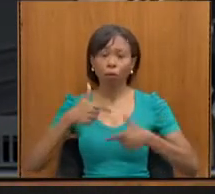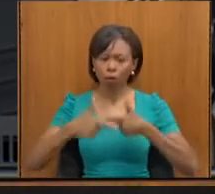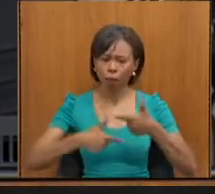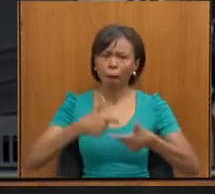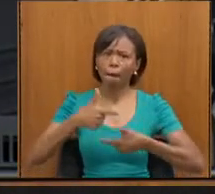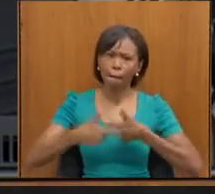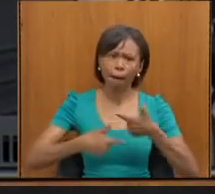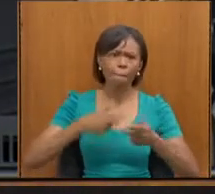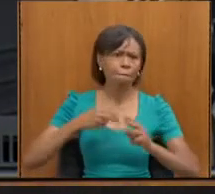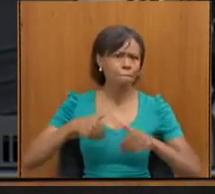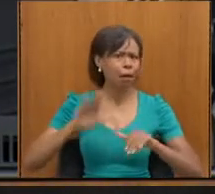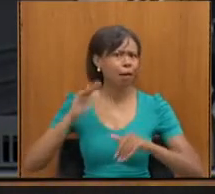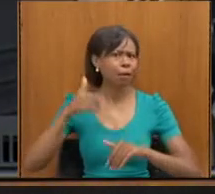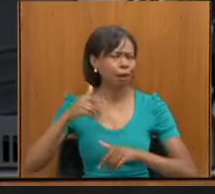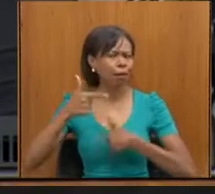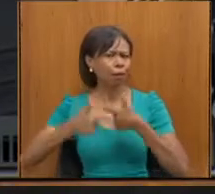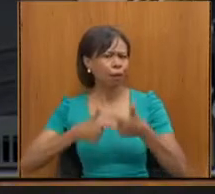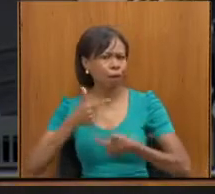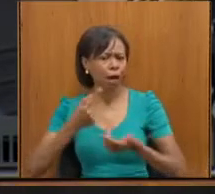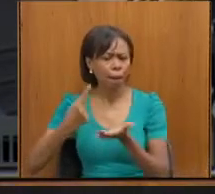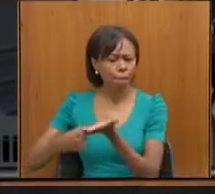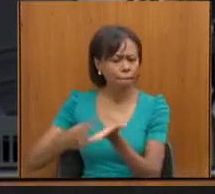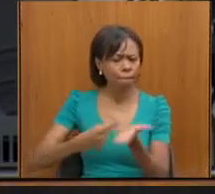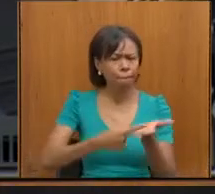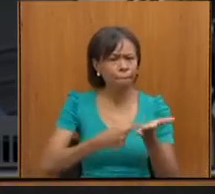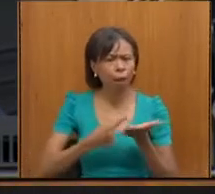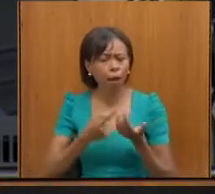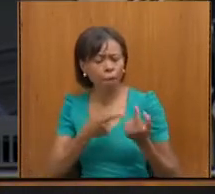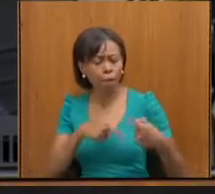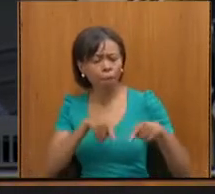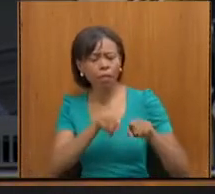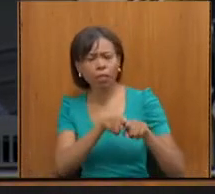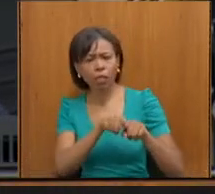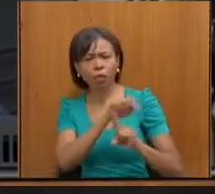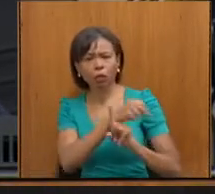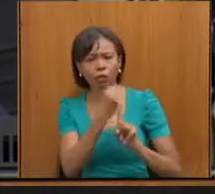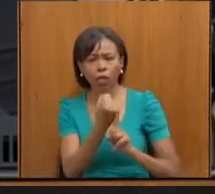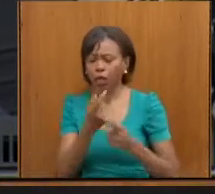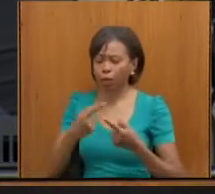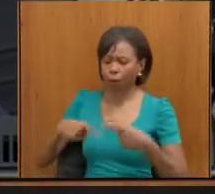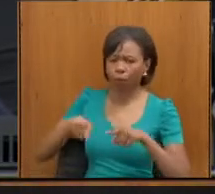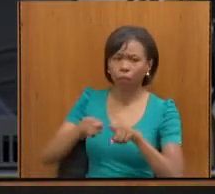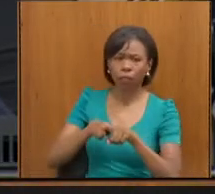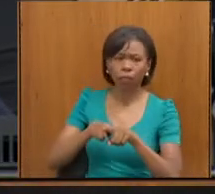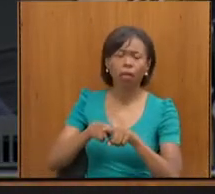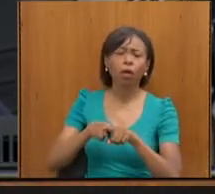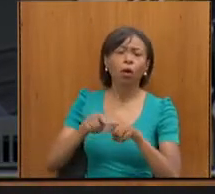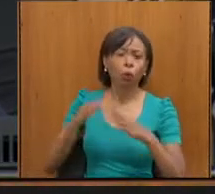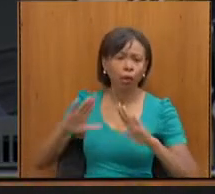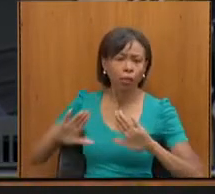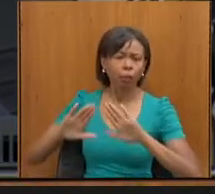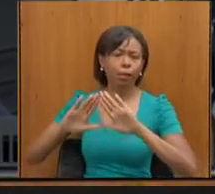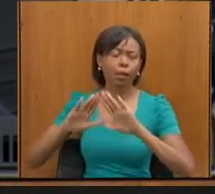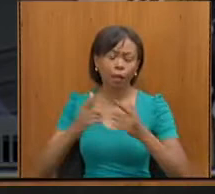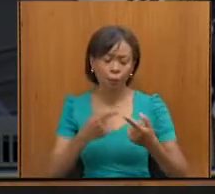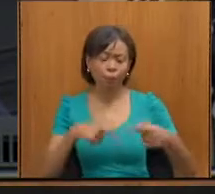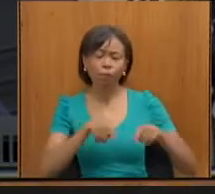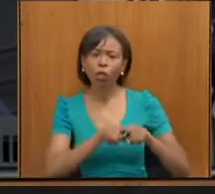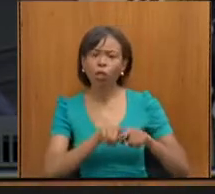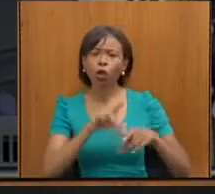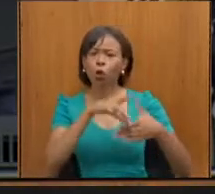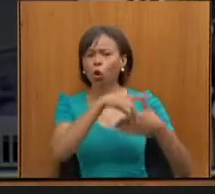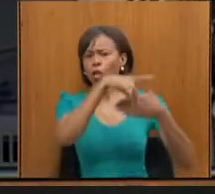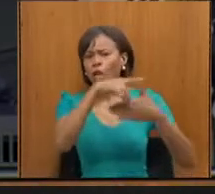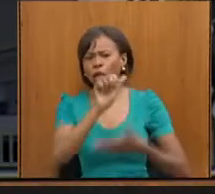discutido e construído em parceria com a sociedade, com o Parlamento Mineiro, com as lideranças, com os movimentos